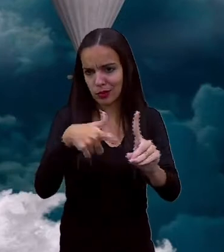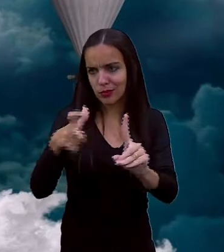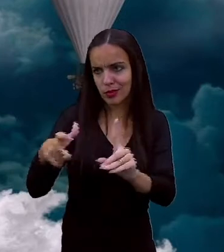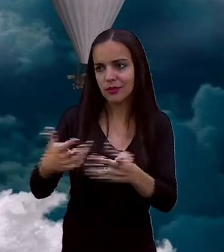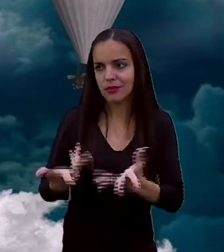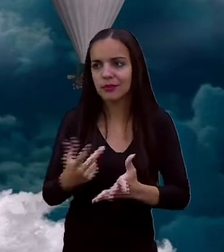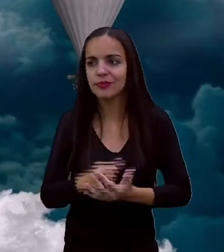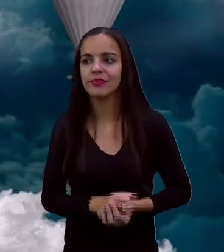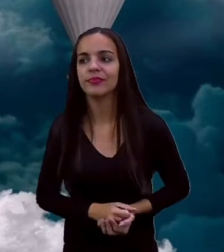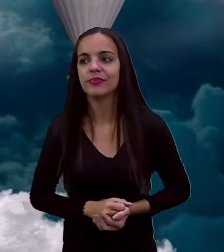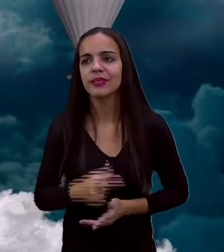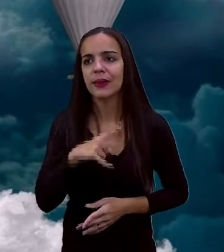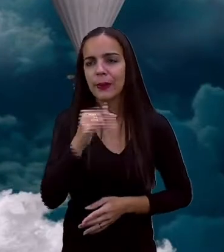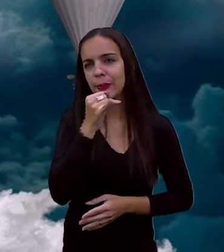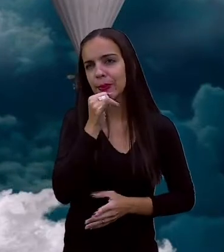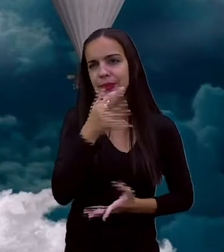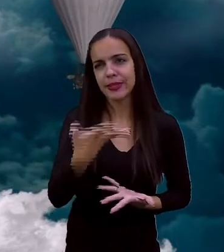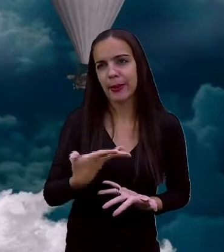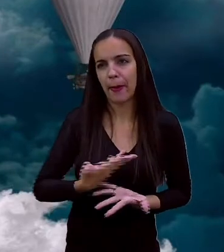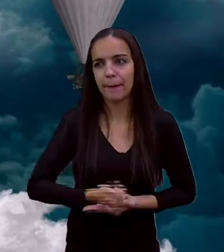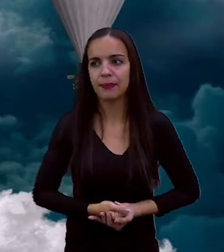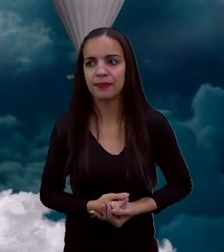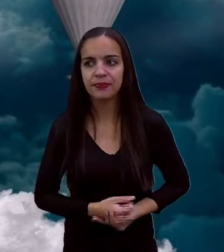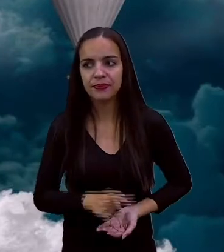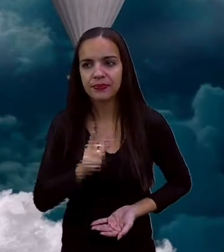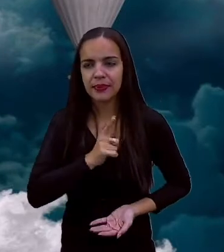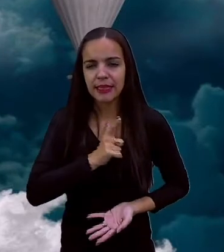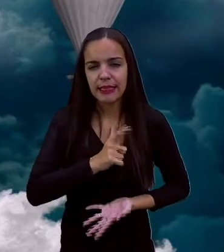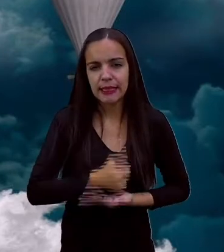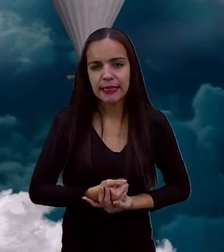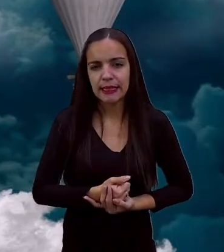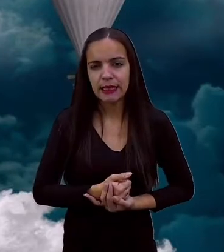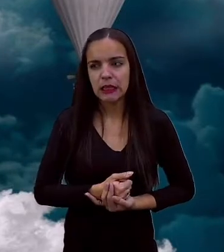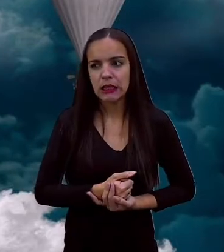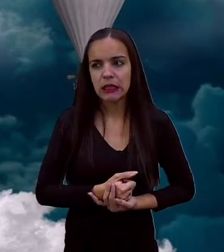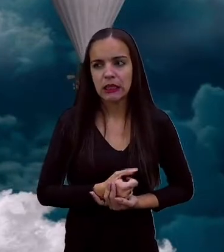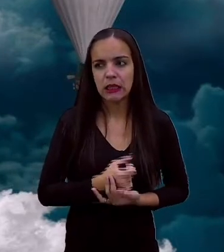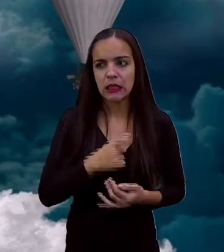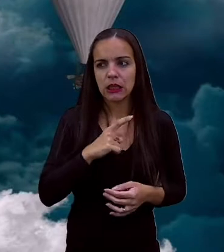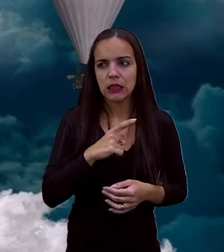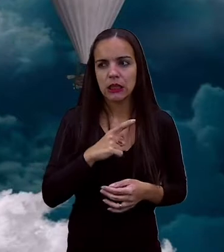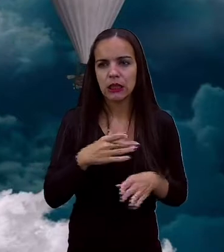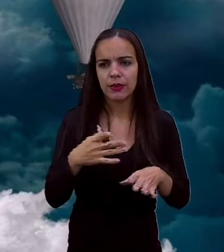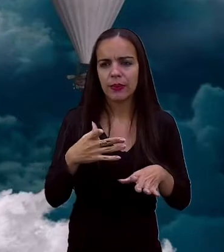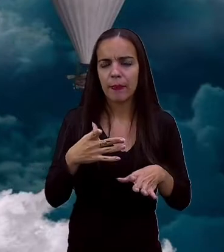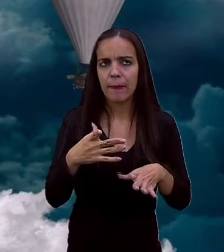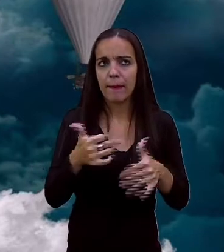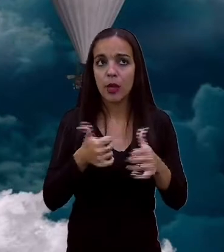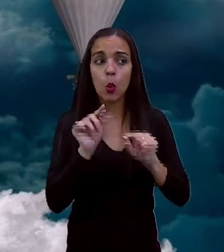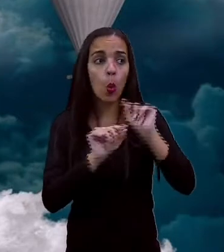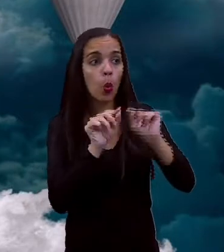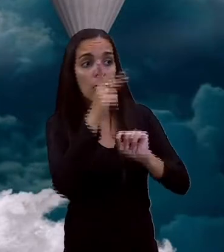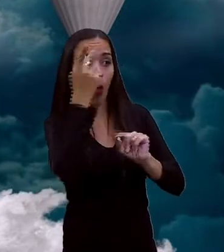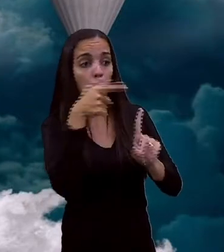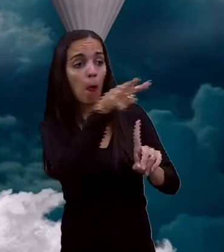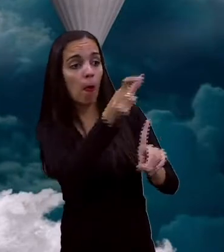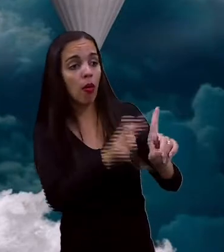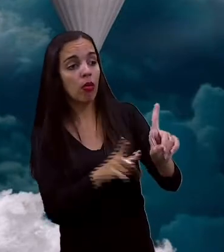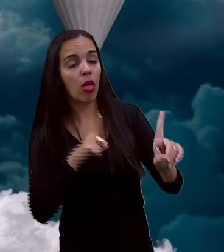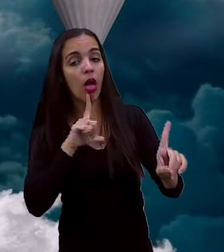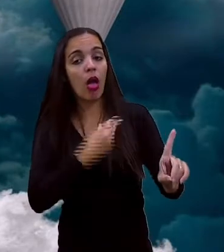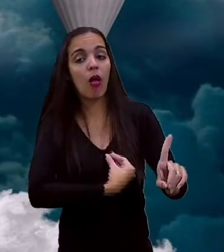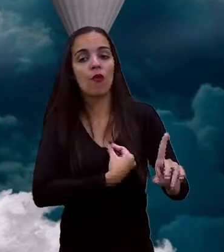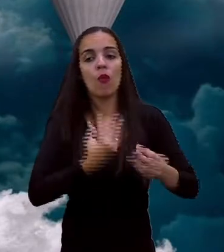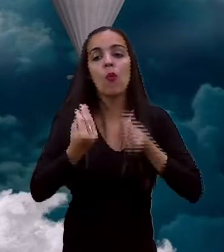Entre outros fatores, como se fosse um sonho que aquelas personagens estão vivendo. Ah, Letícia, então quer dizer